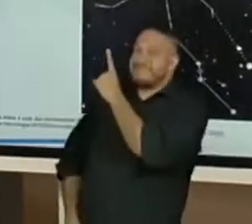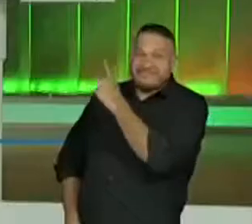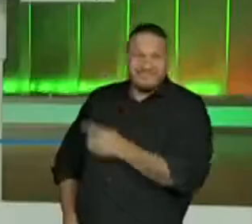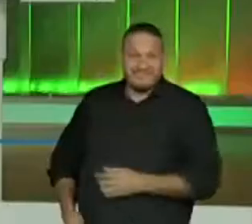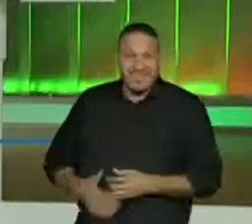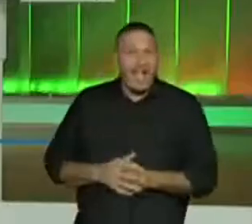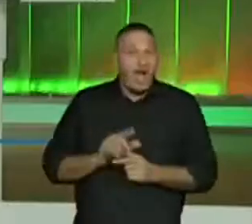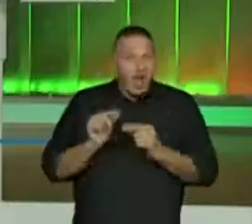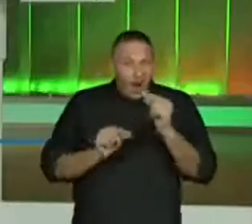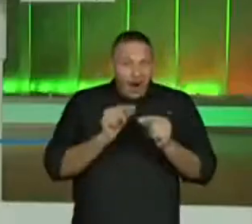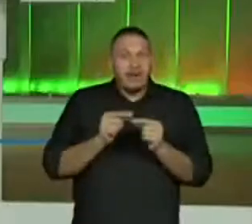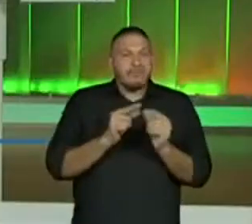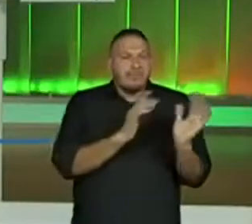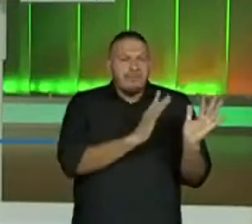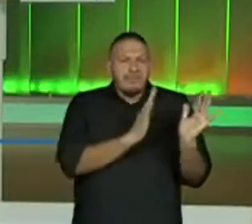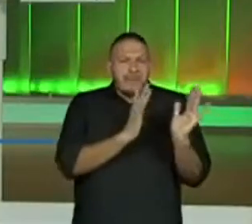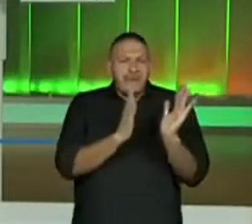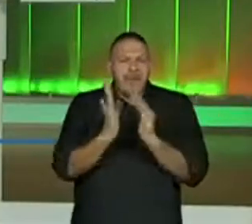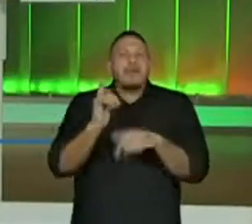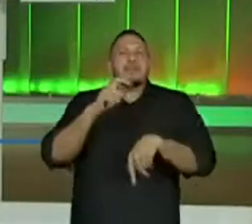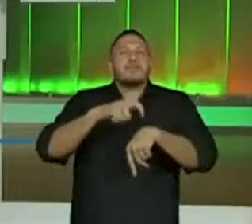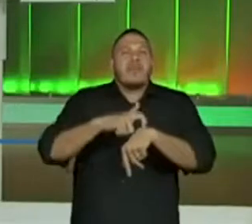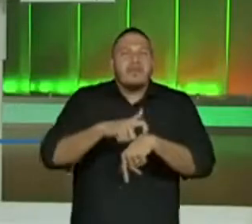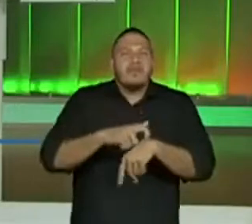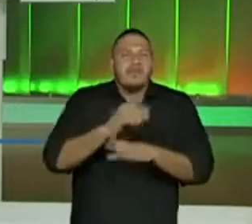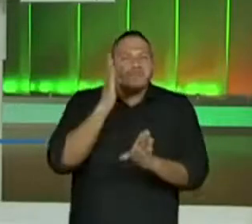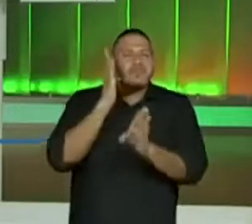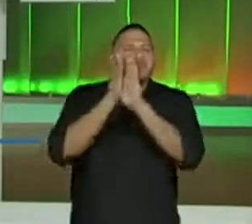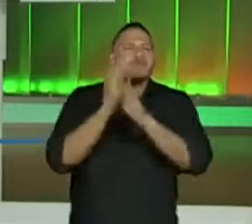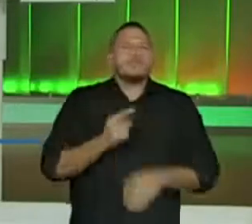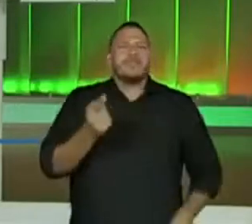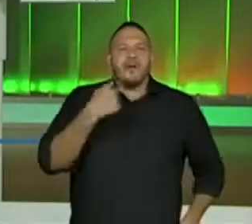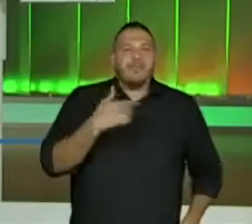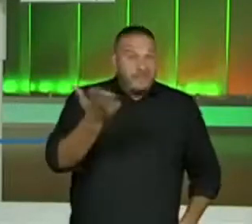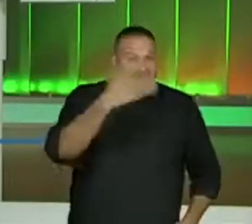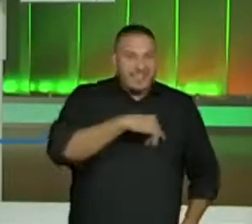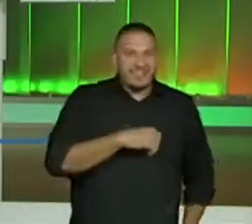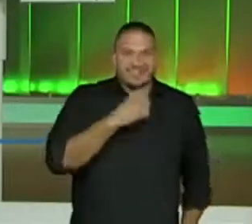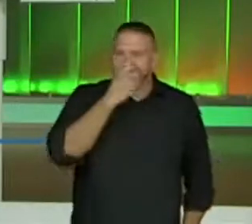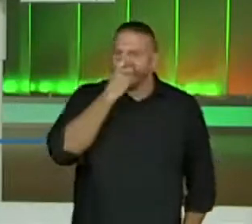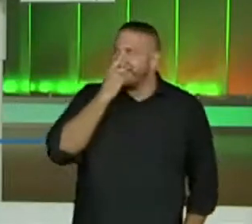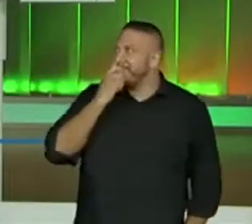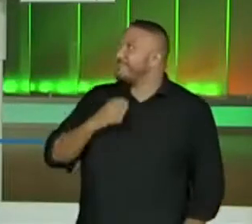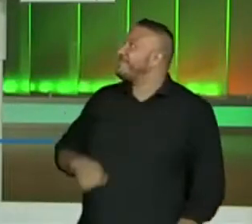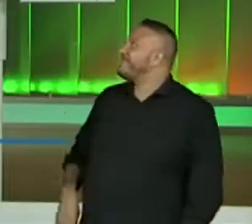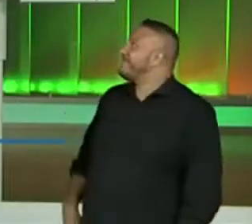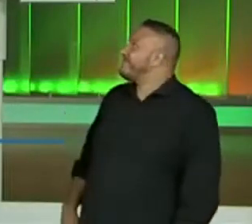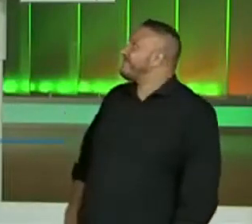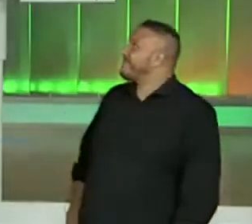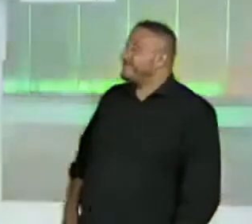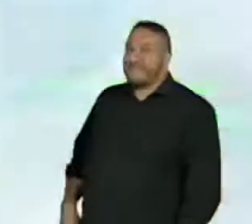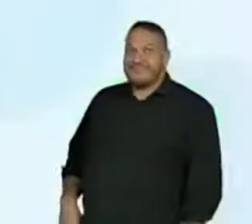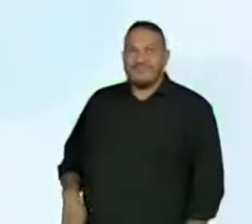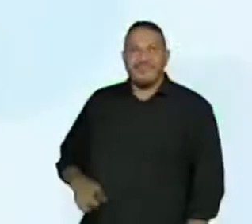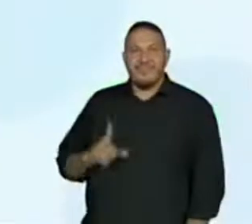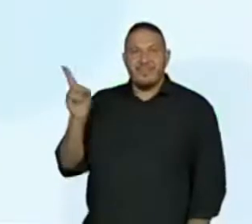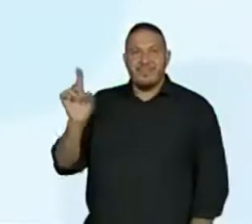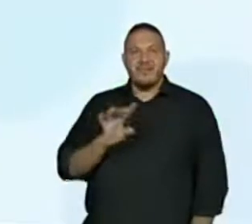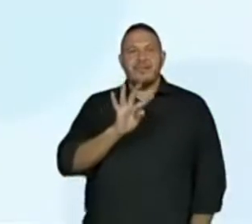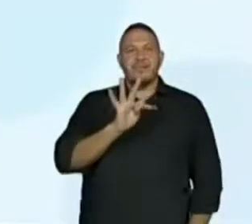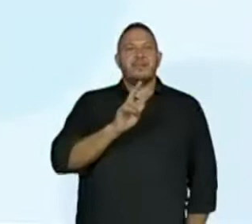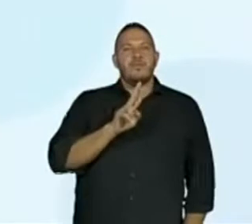do tempo vamos descobrir comigo próxima tela temos aqui então tuivaé